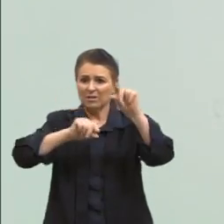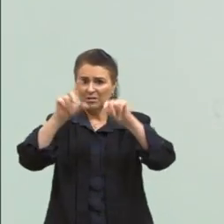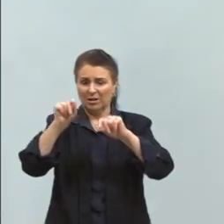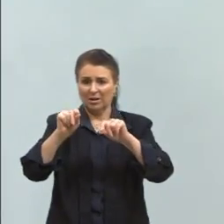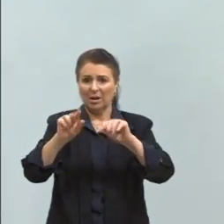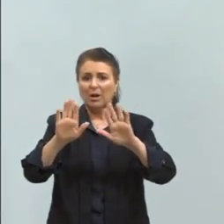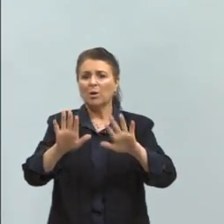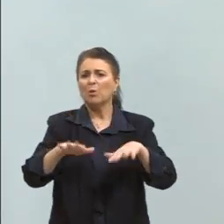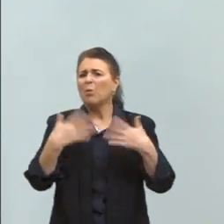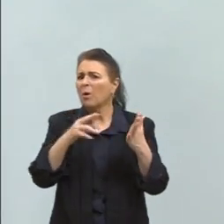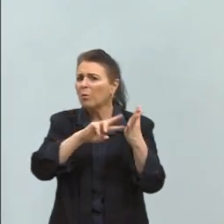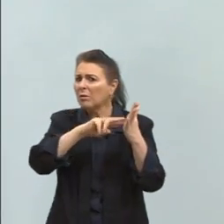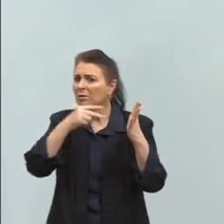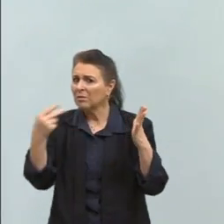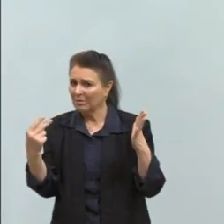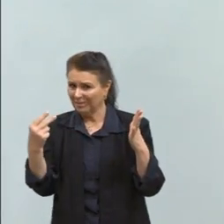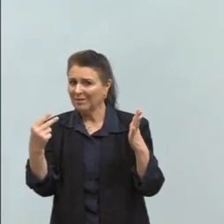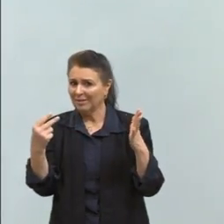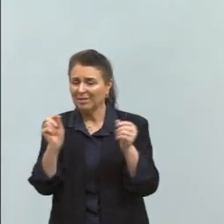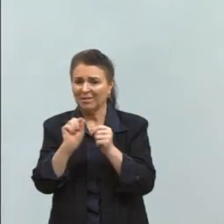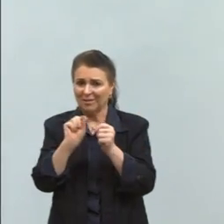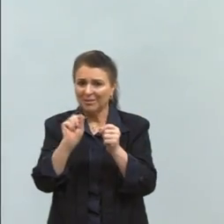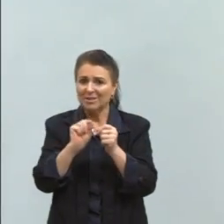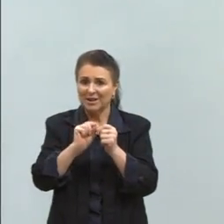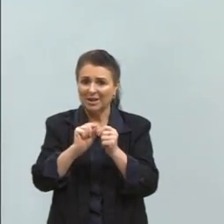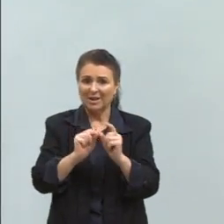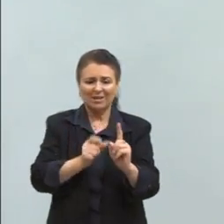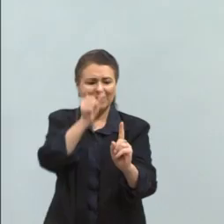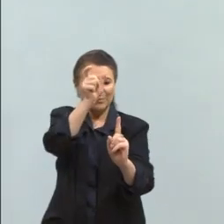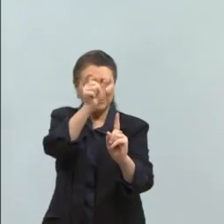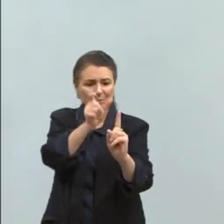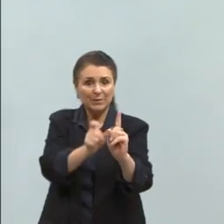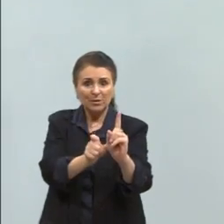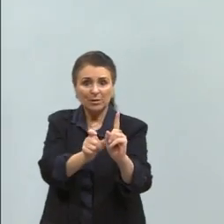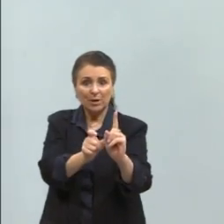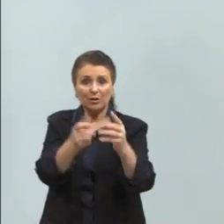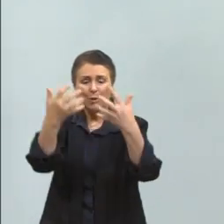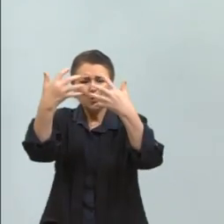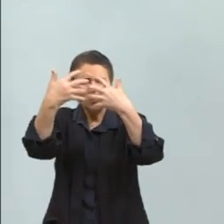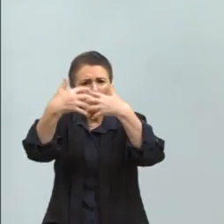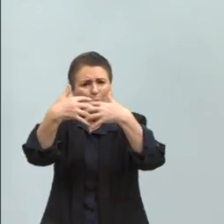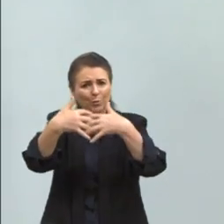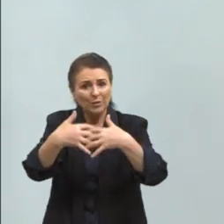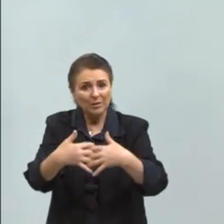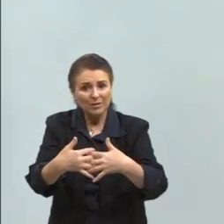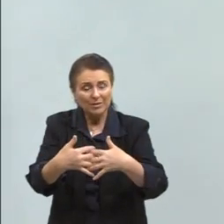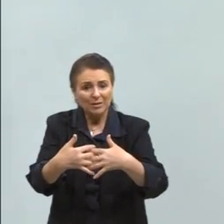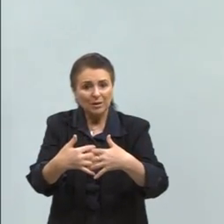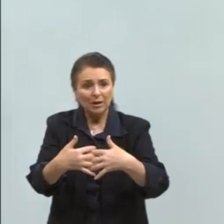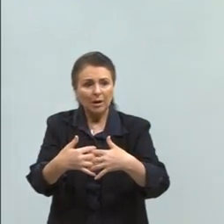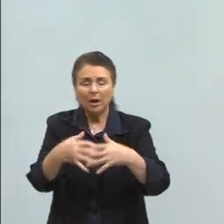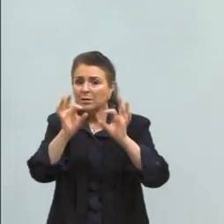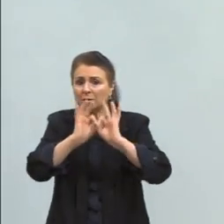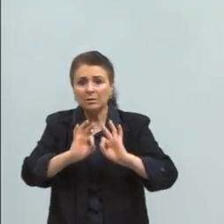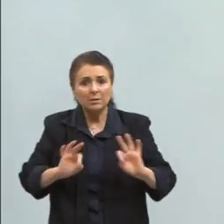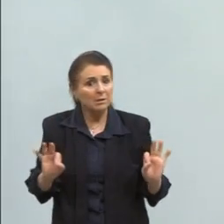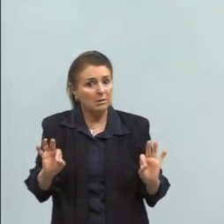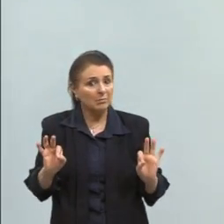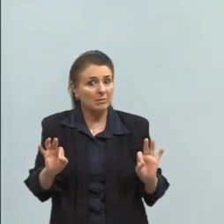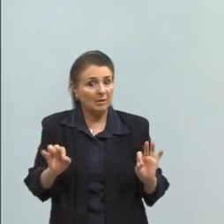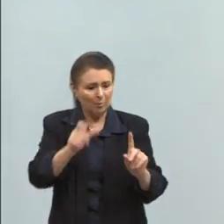né, para essa personagem tão complexa, como assim, ela é simples, né, no